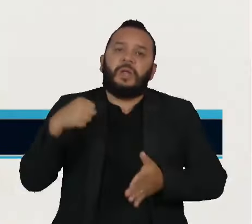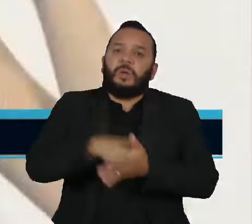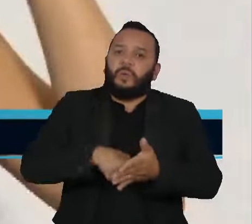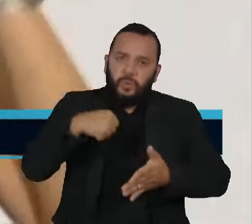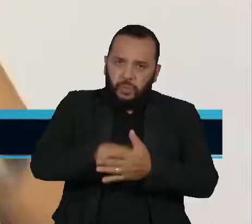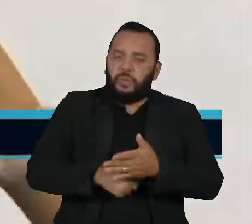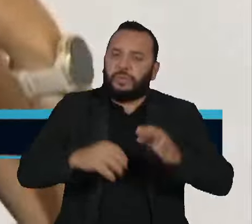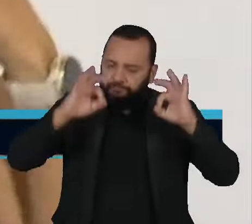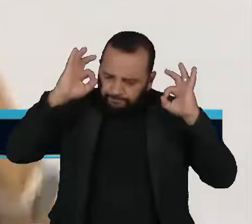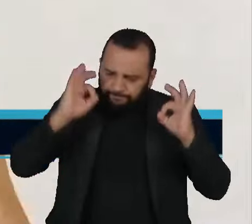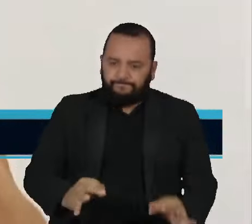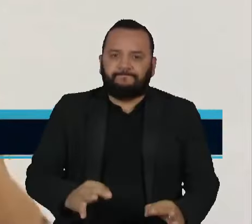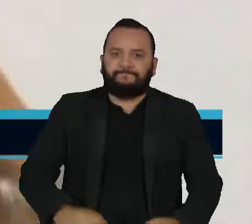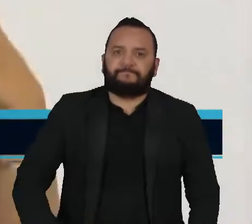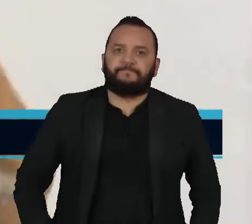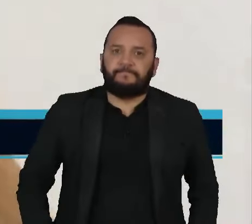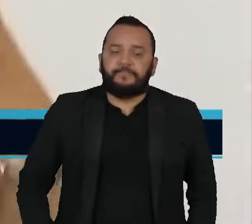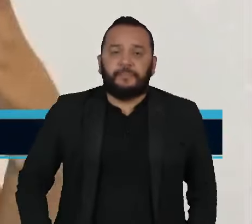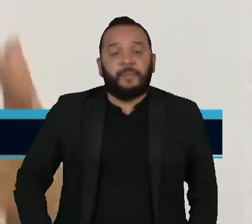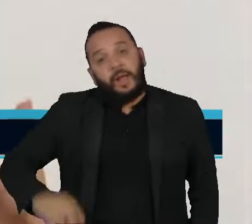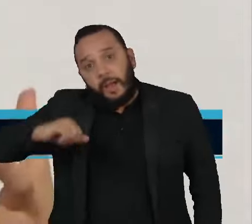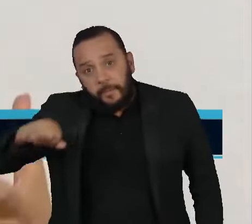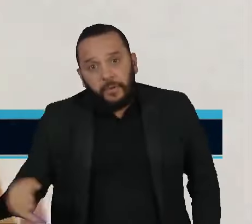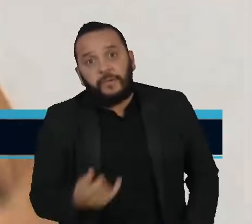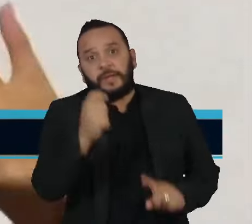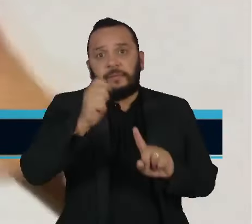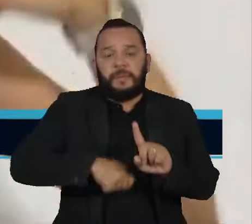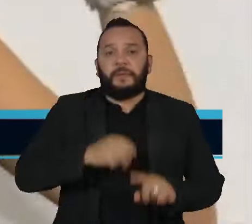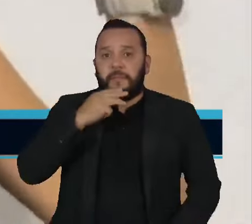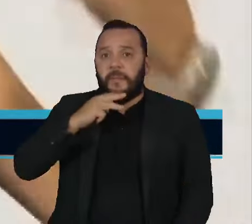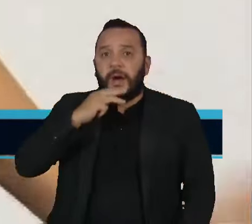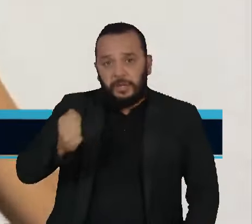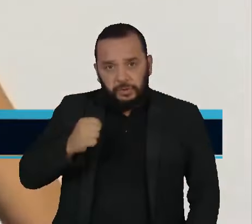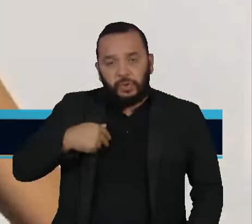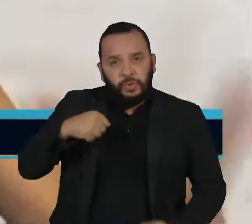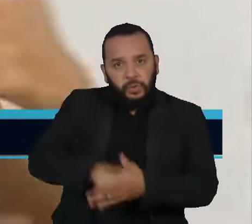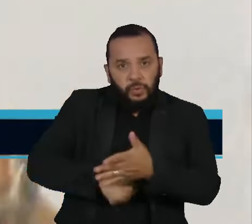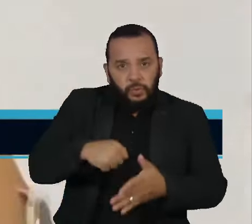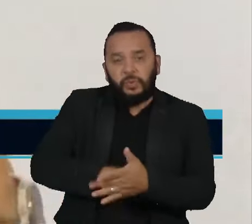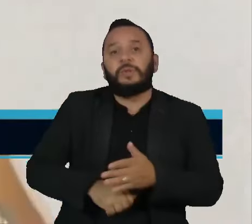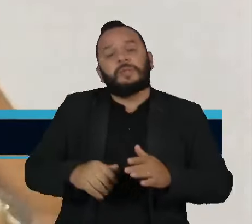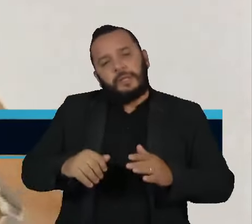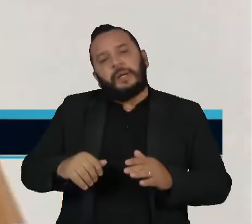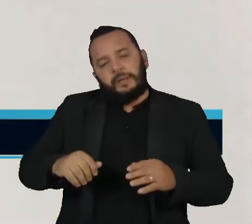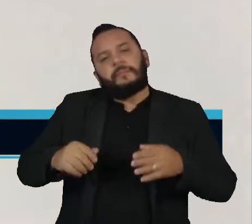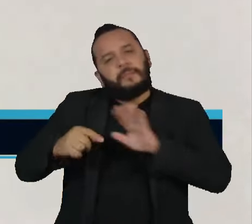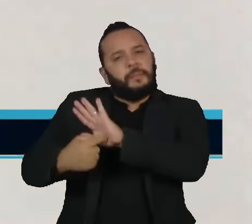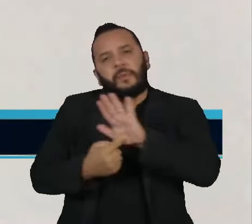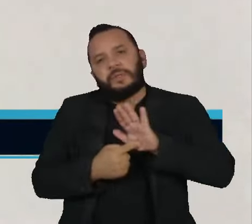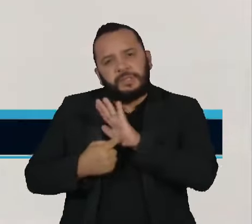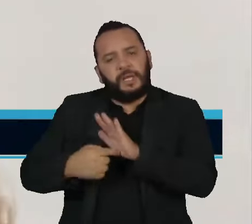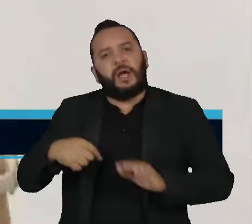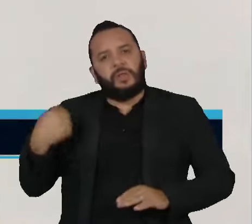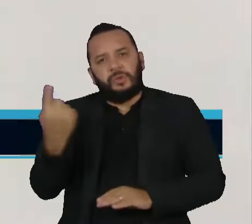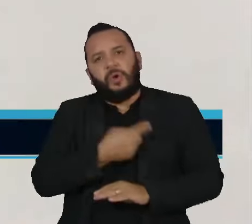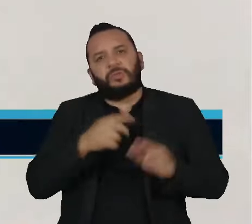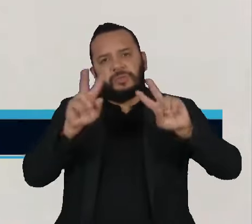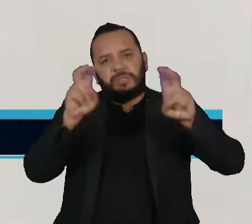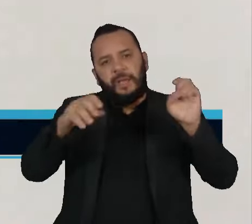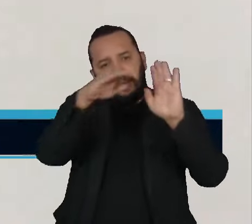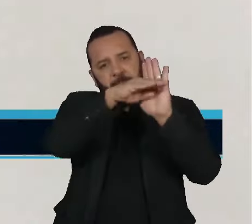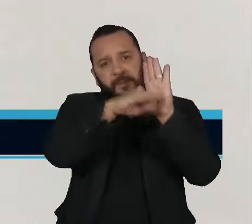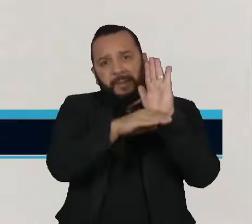concreta. A gente aproveita esse mês de luta, mobilização, para falar ainda mais de nossas demandas, mas a nossa luta se dá em todos